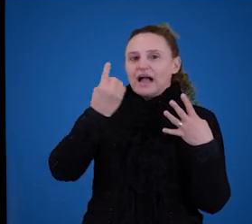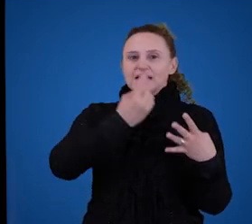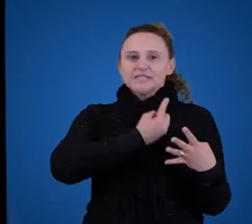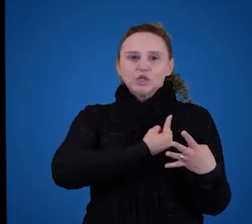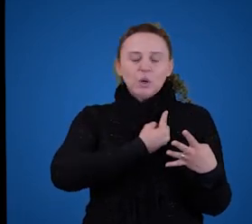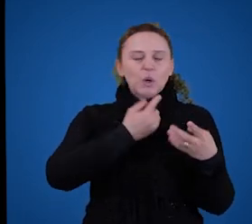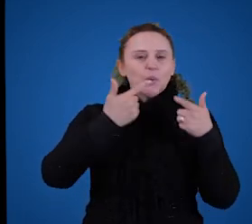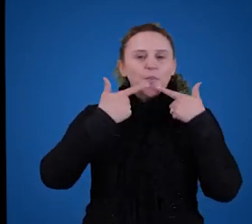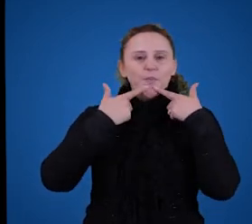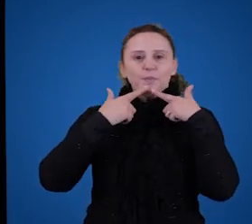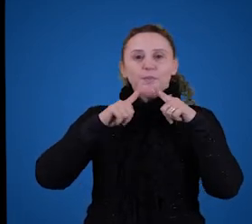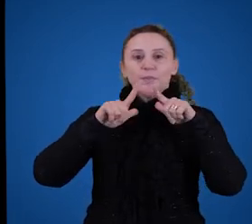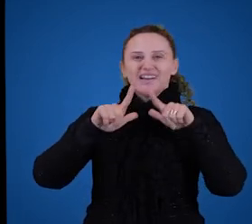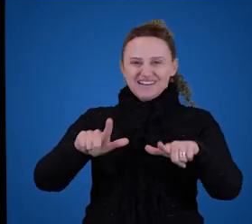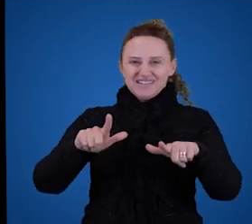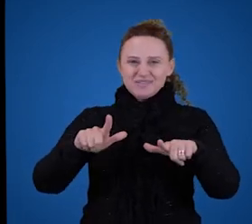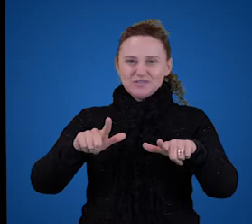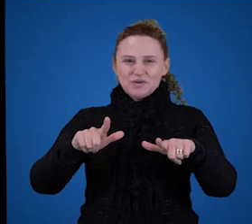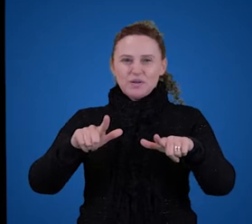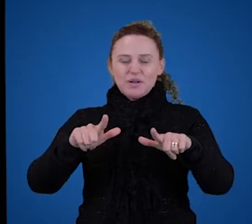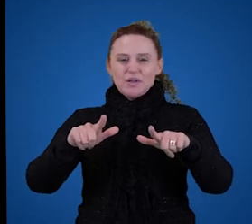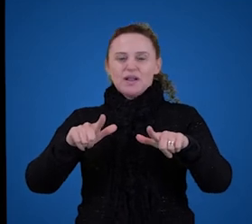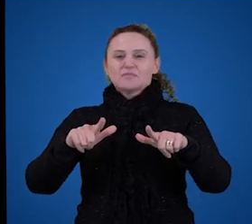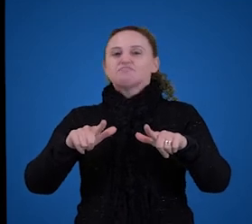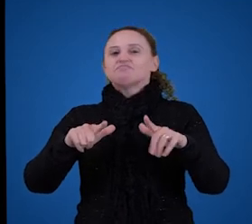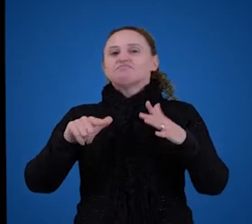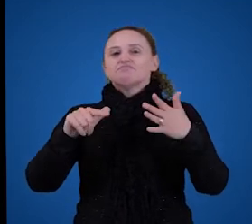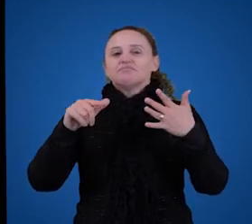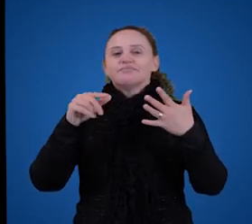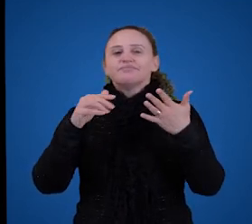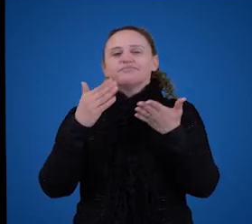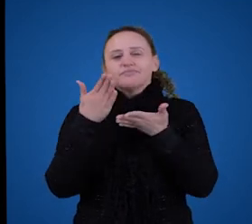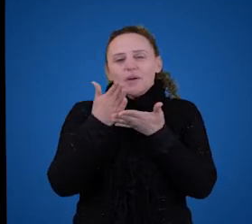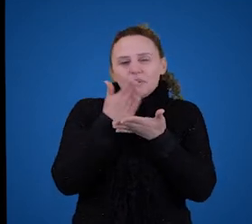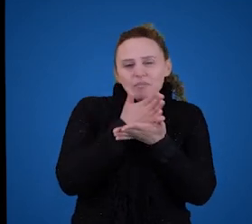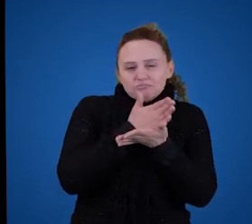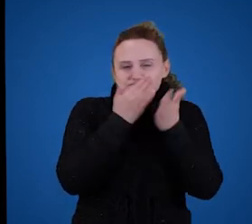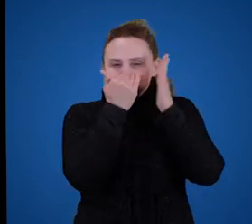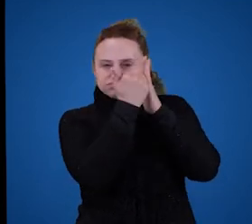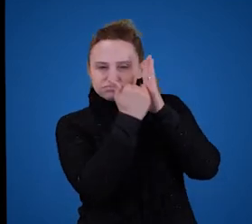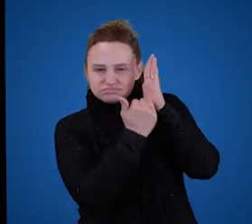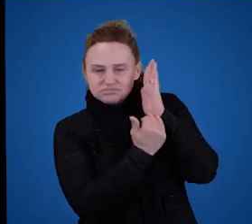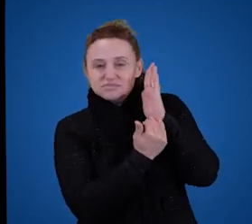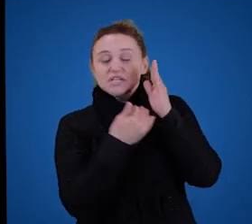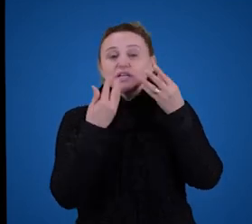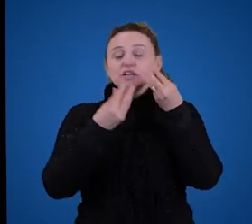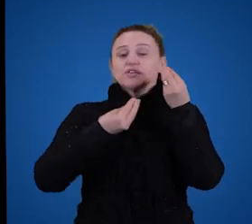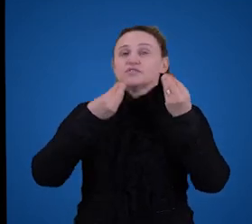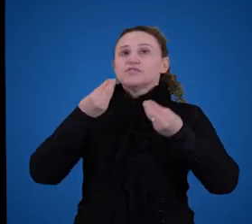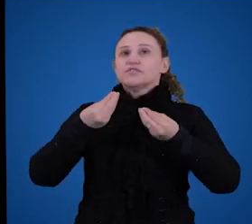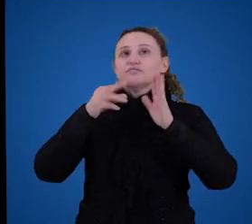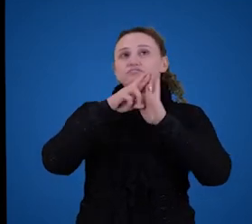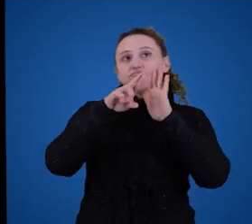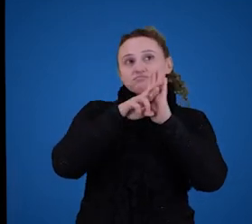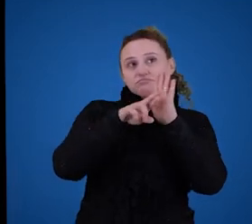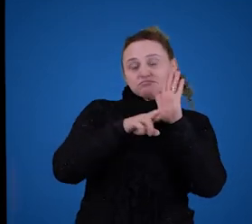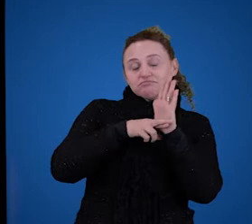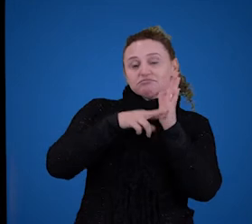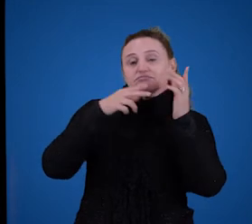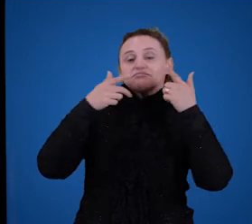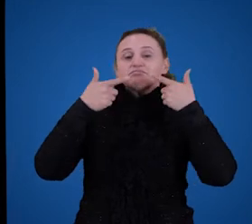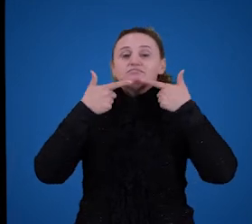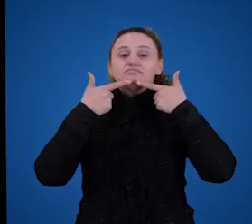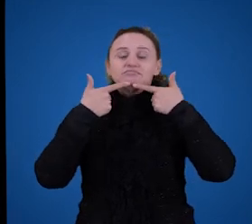língua, né? E os componentes dela, ou seja, para as formas linguísticas que nós temos. Pago nossa gramática da forma